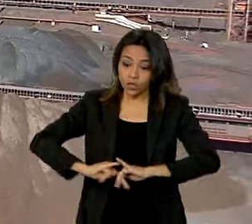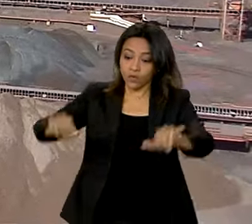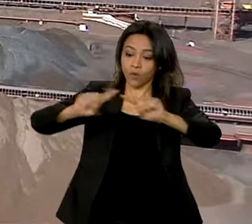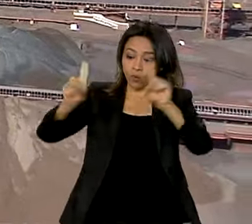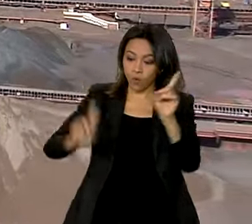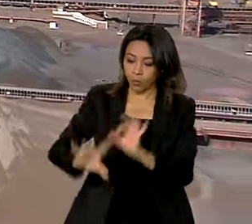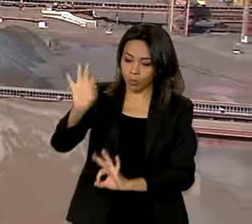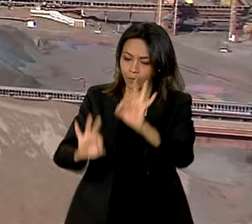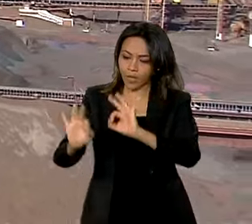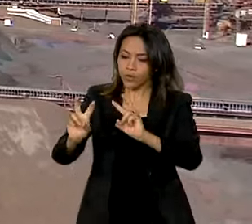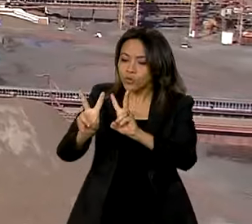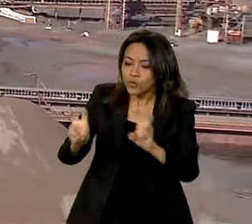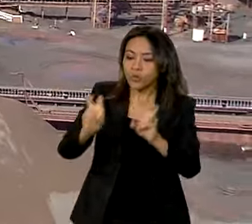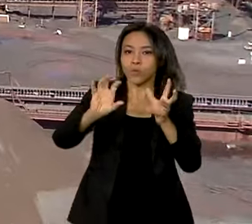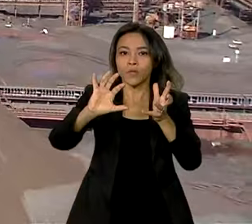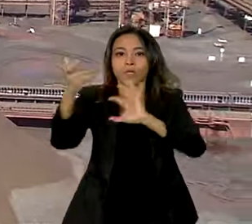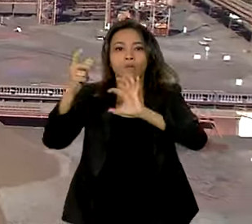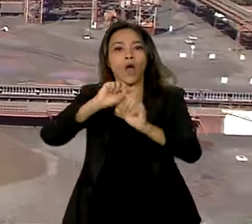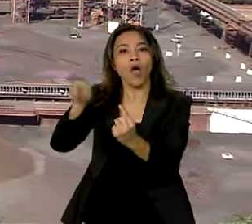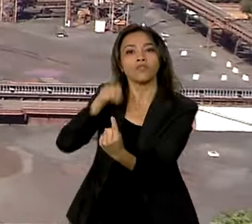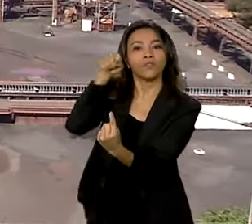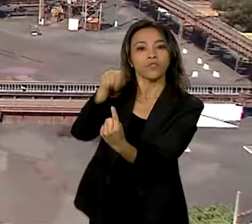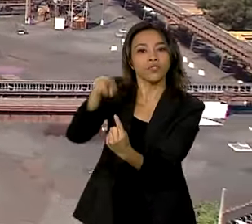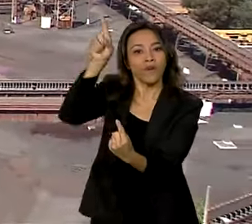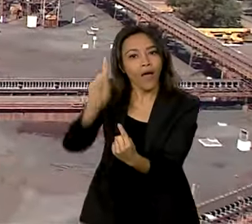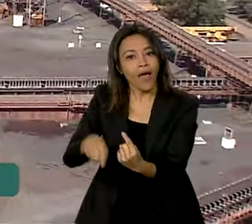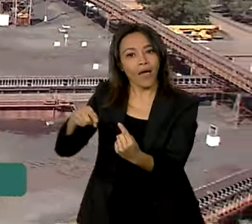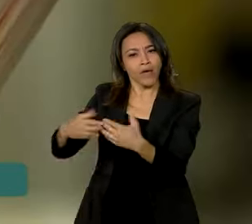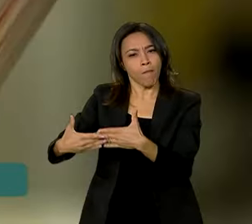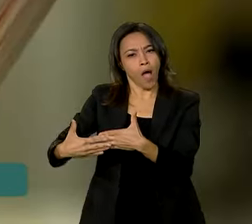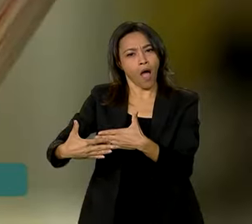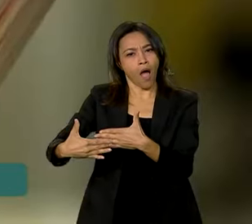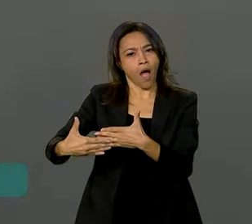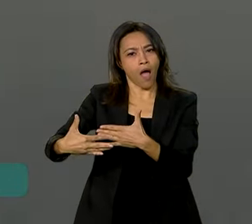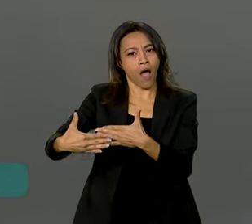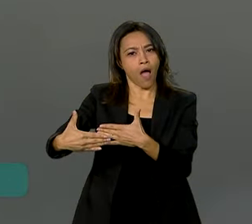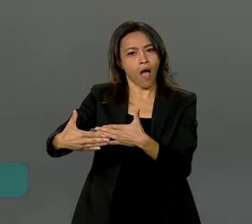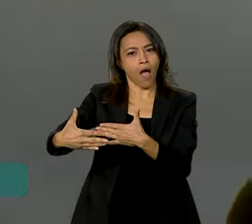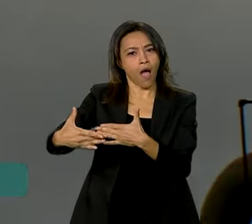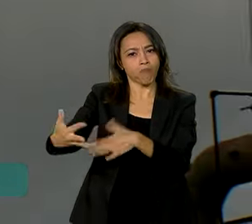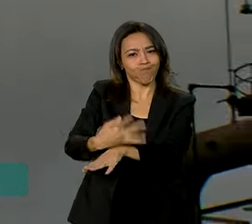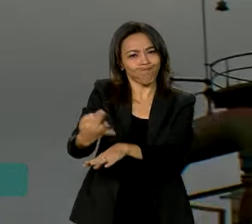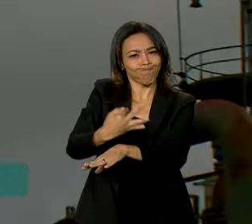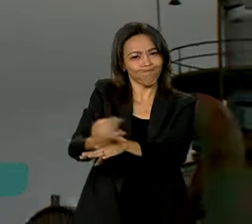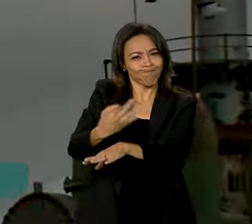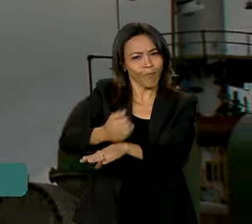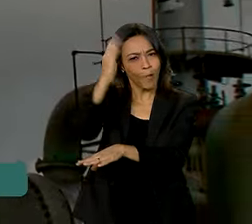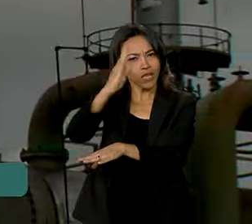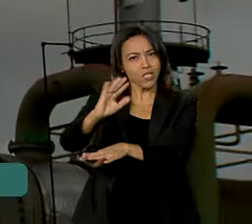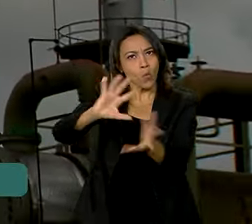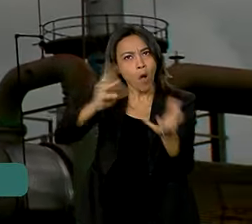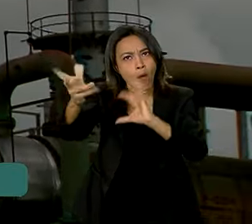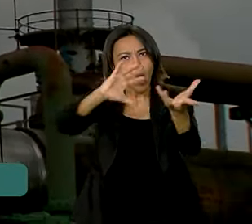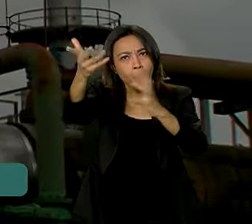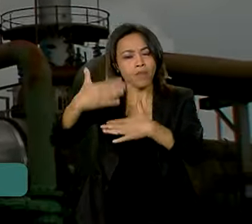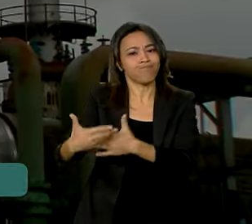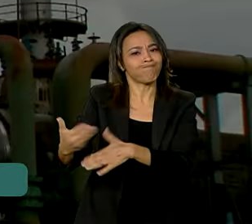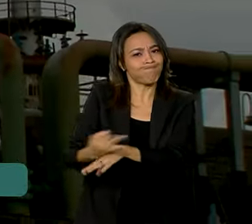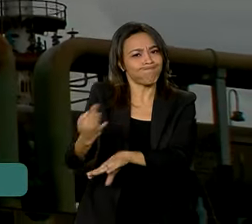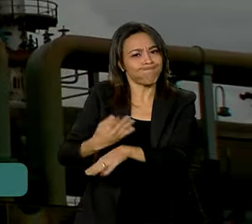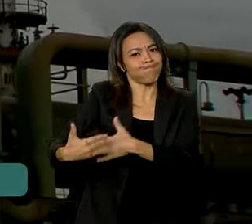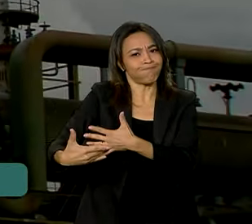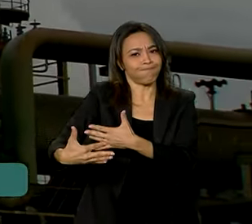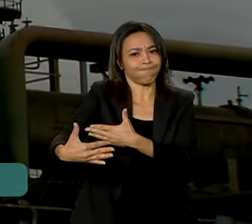O objetivo é construir um caminho de longo prazo para aumentar a resiliência do país às alterações climáticas.